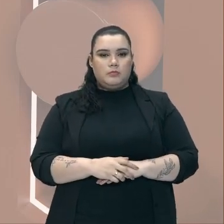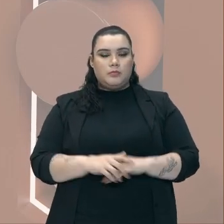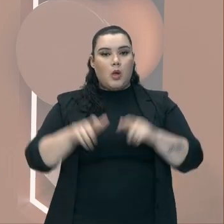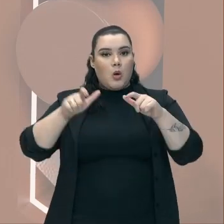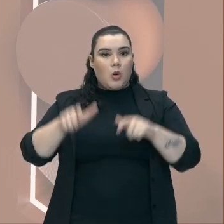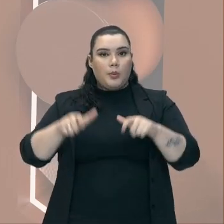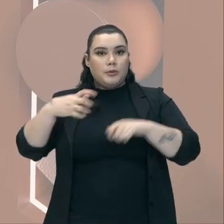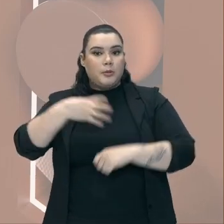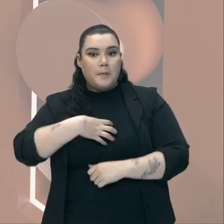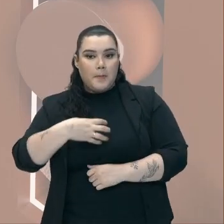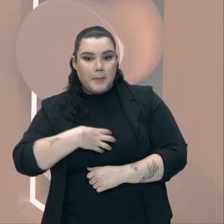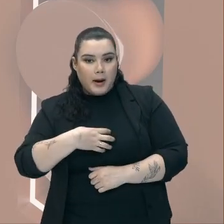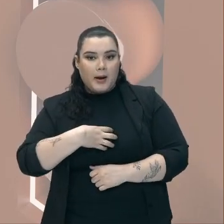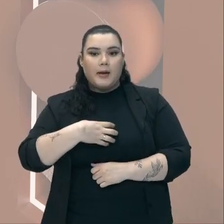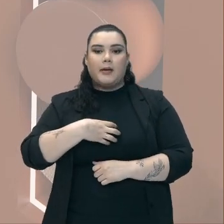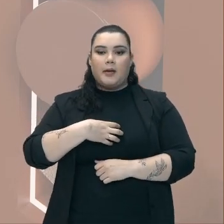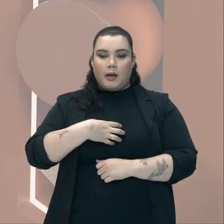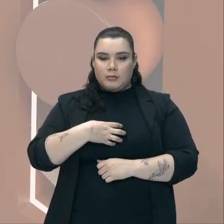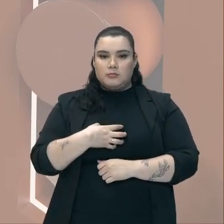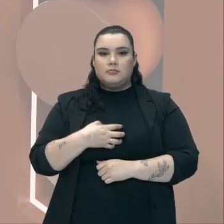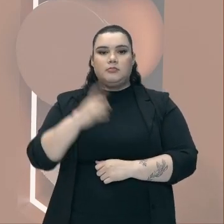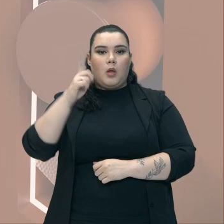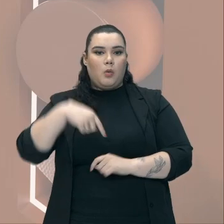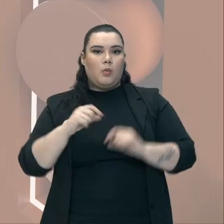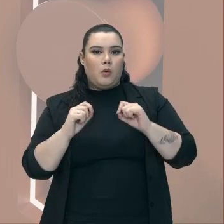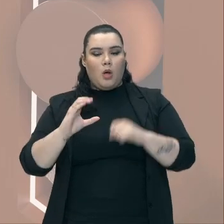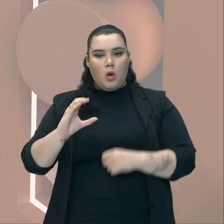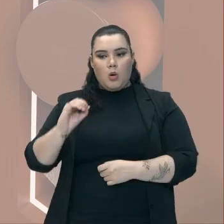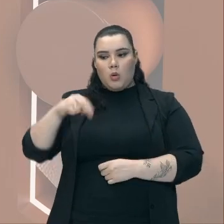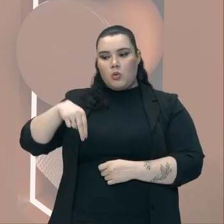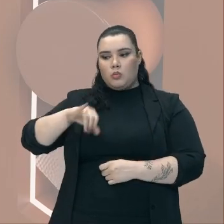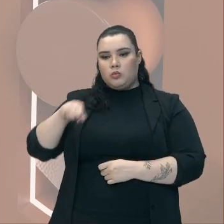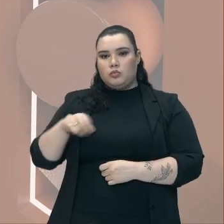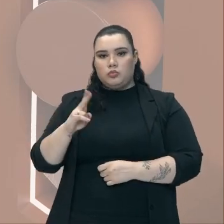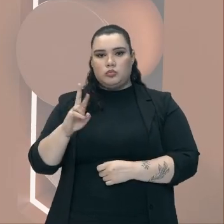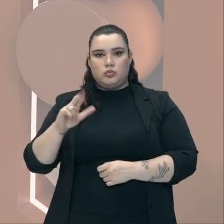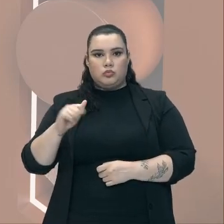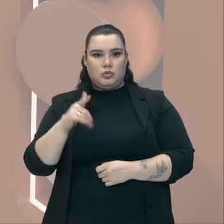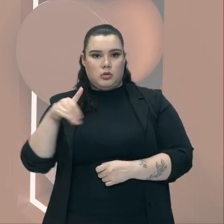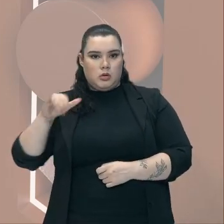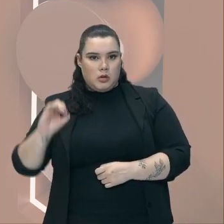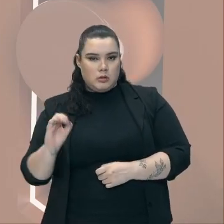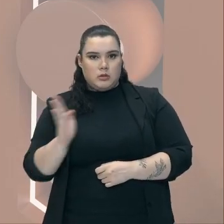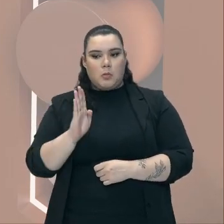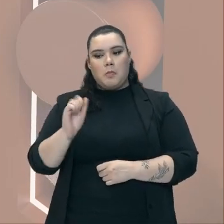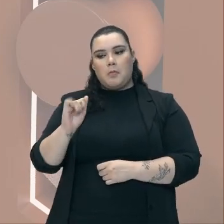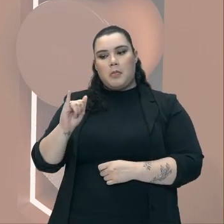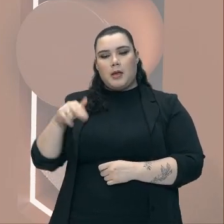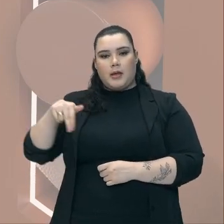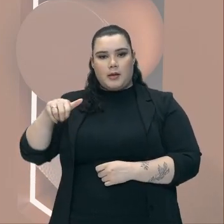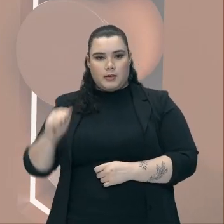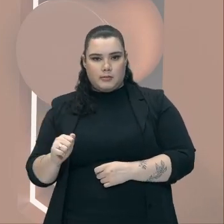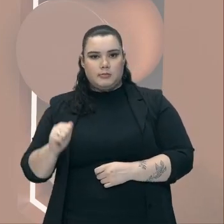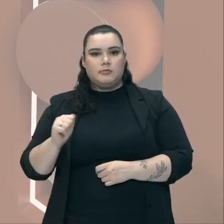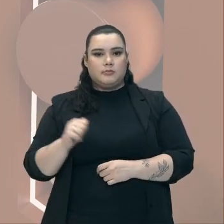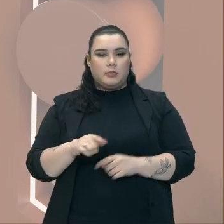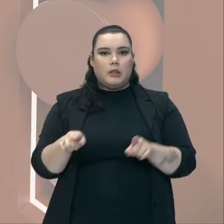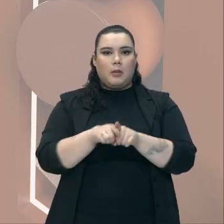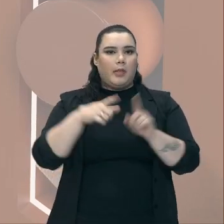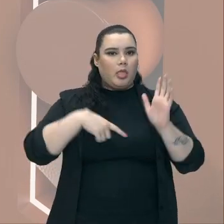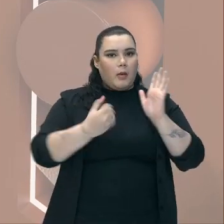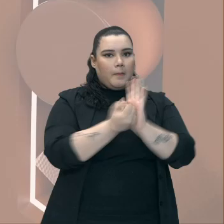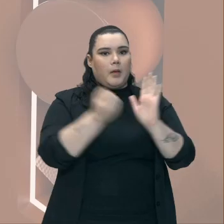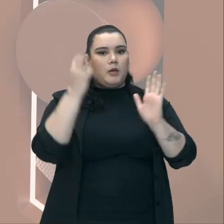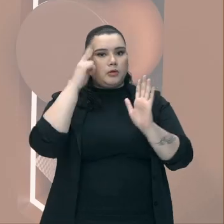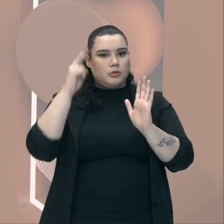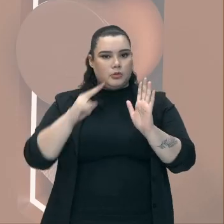Bahia Que foi A conjuração baiana Ou revolta Dos alfaiates Como também Entrou para a história Com essa